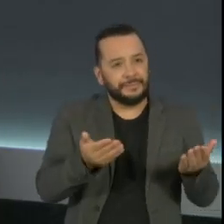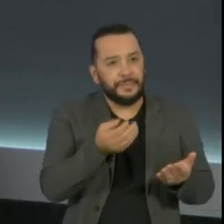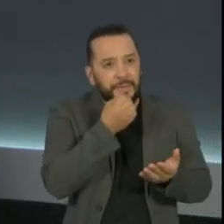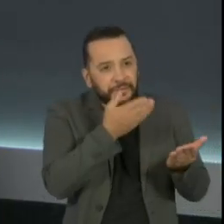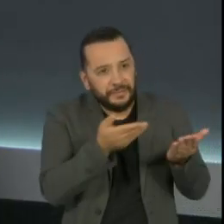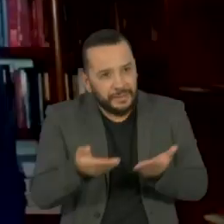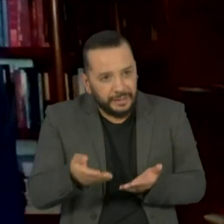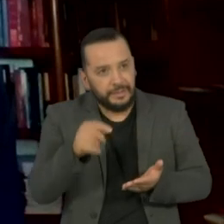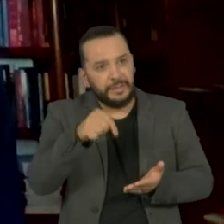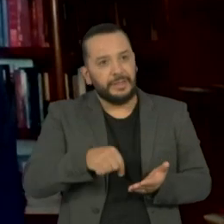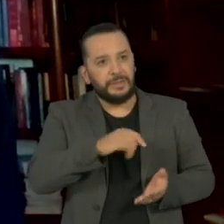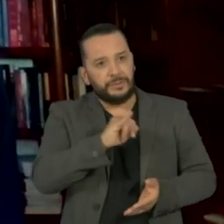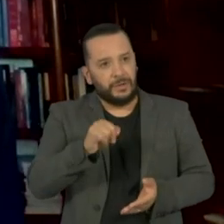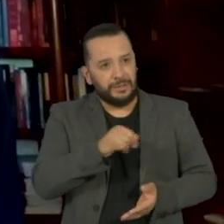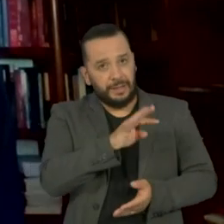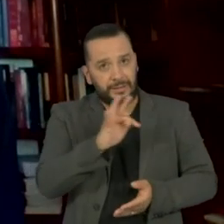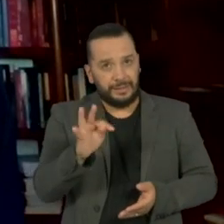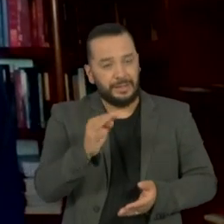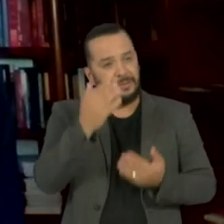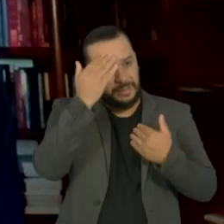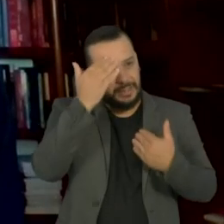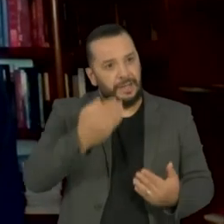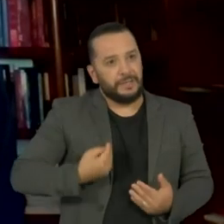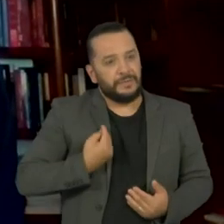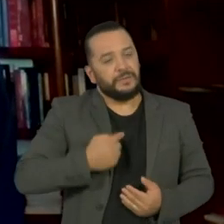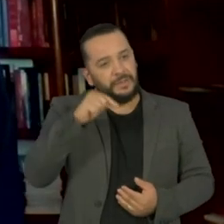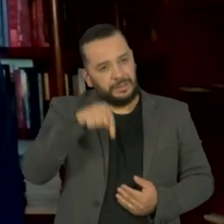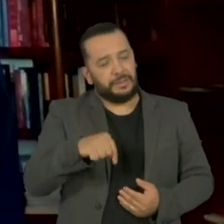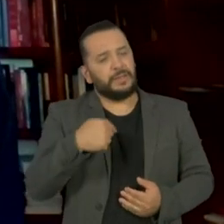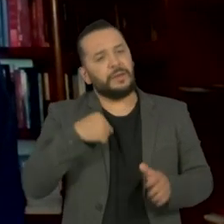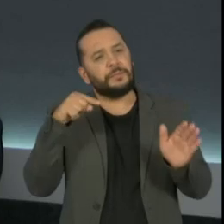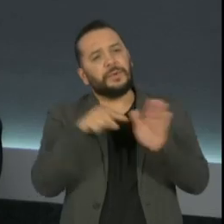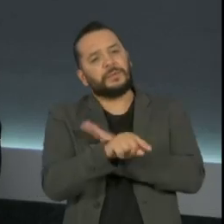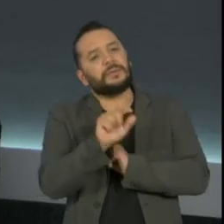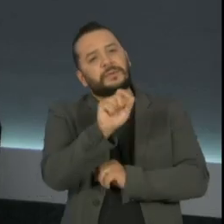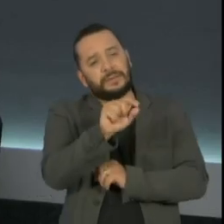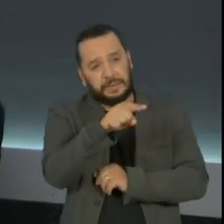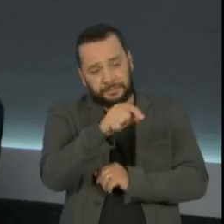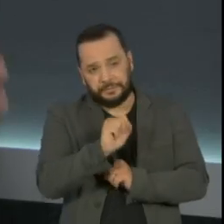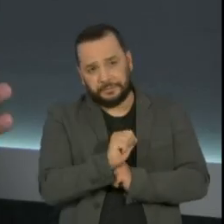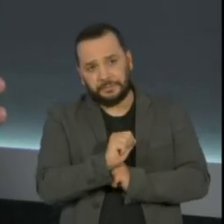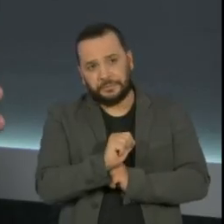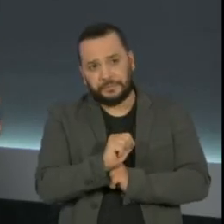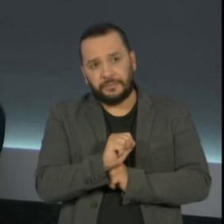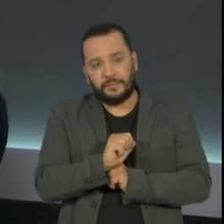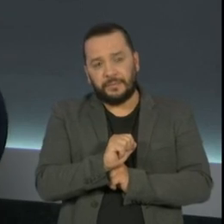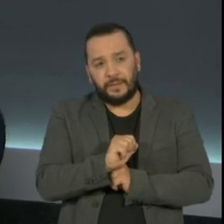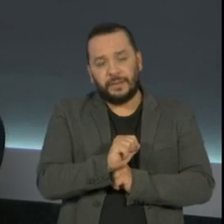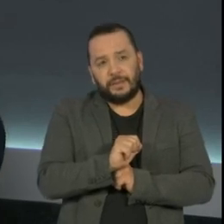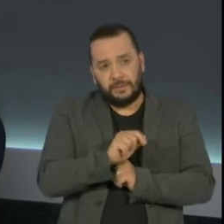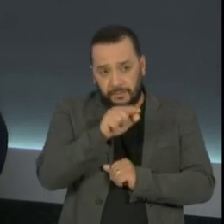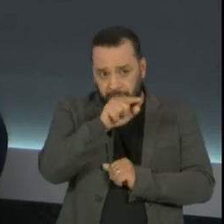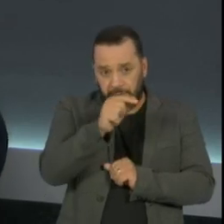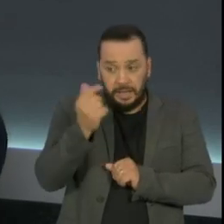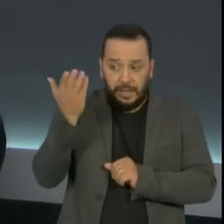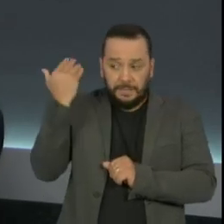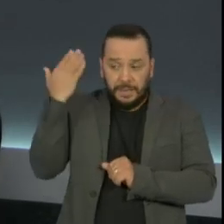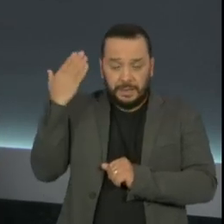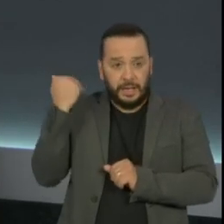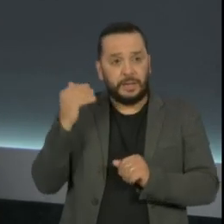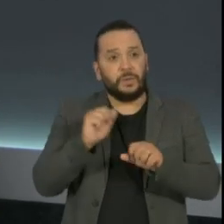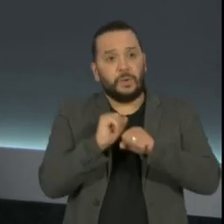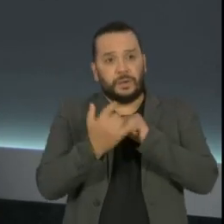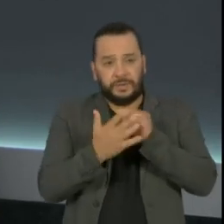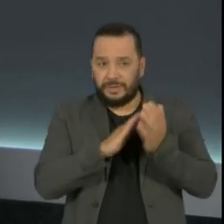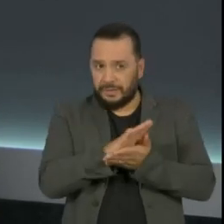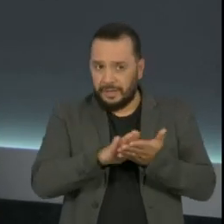bem-vindo ao Jornal da Tarde. Obrigado pela tua participação com a gente. Eu quero te perguntar o seguinte, Christian. Antes da Covid-19, o